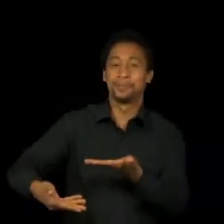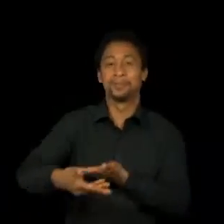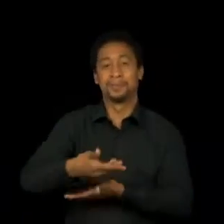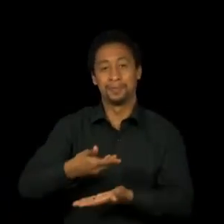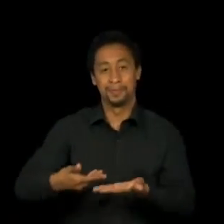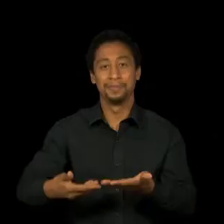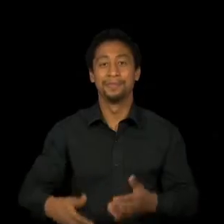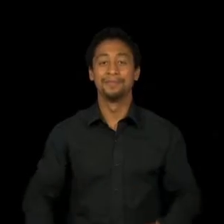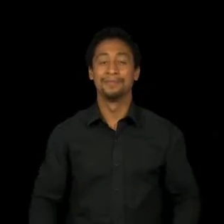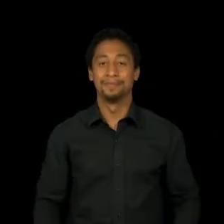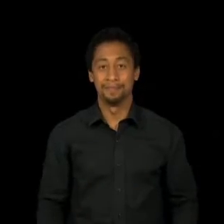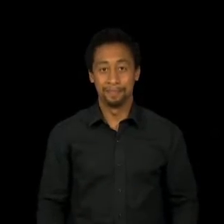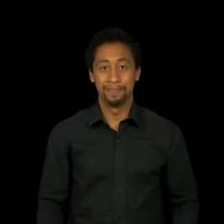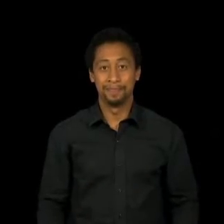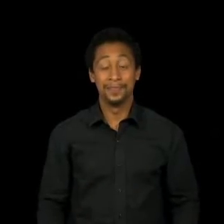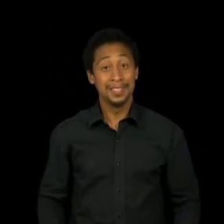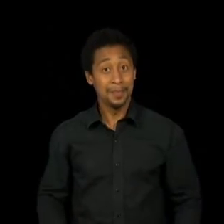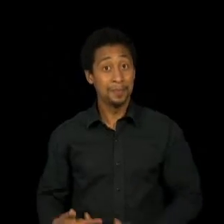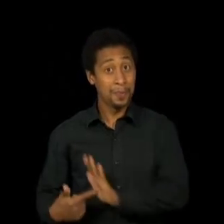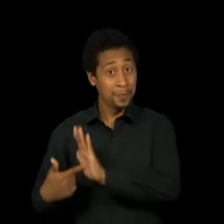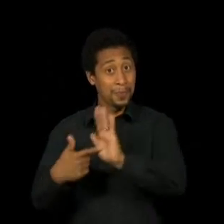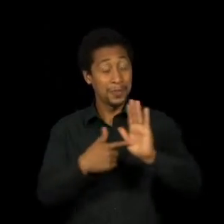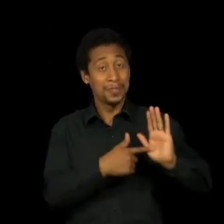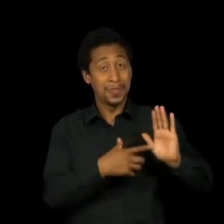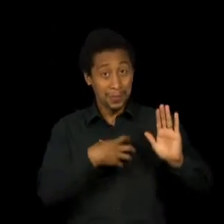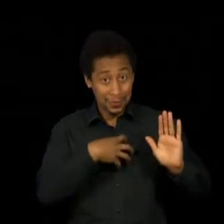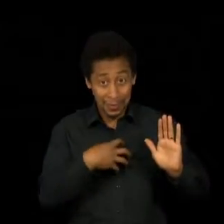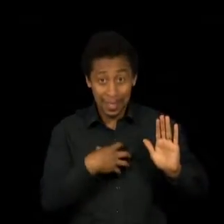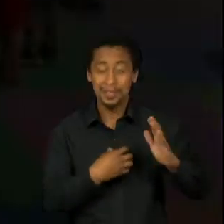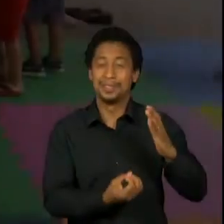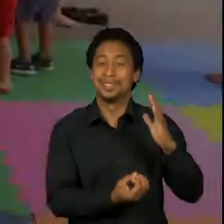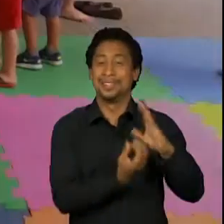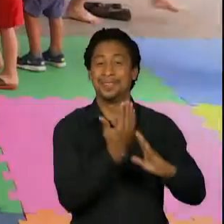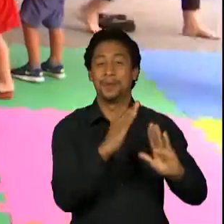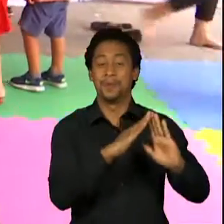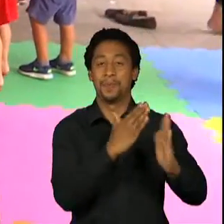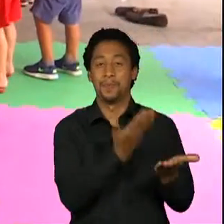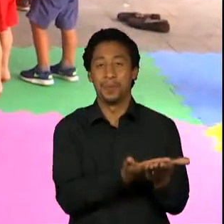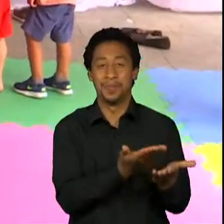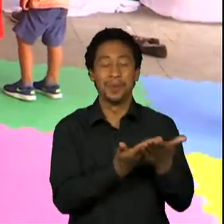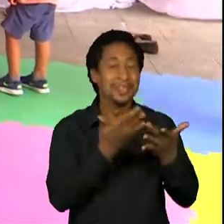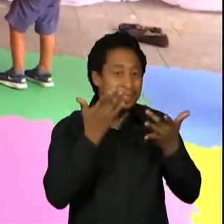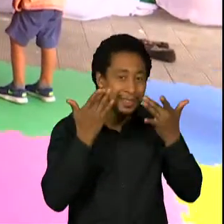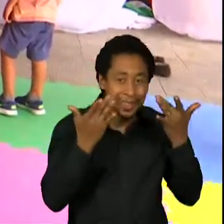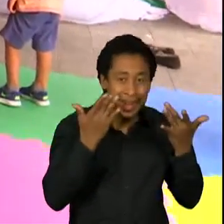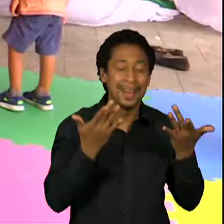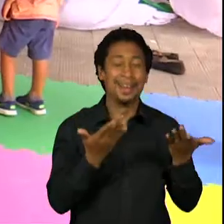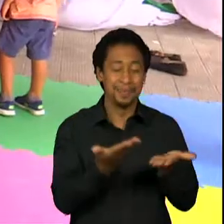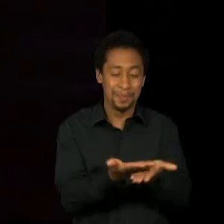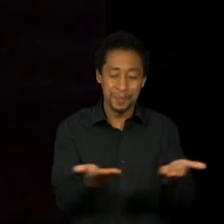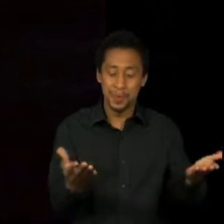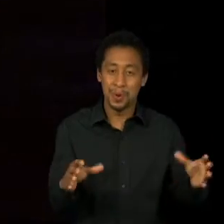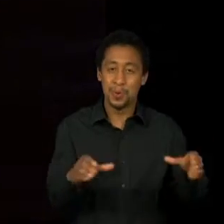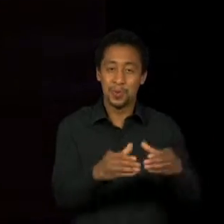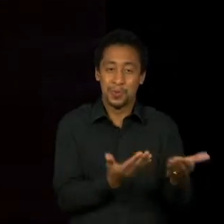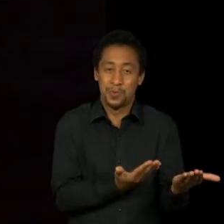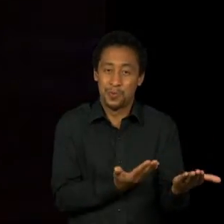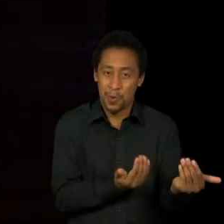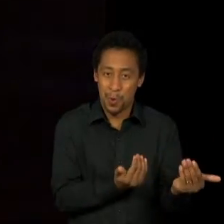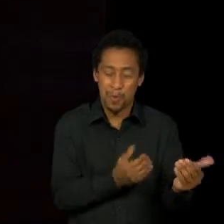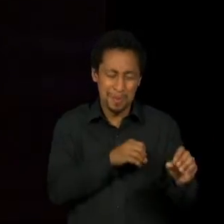Para transmitir esses valores, fundou uma escola de teatro para jovens, onde viriam a se formar